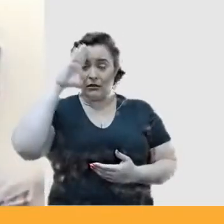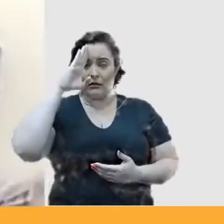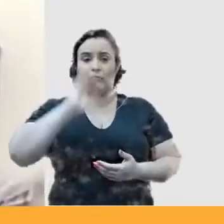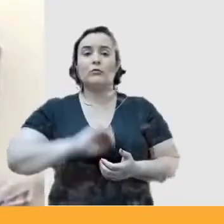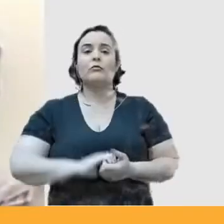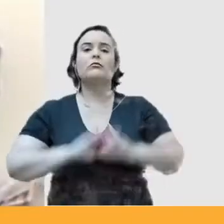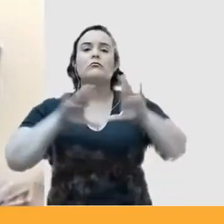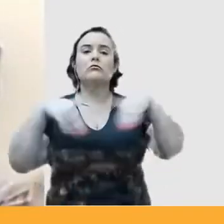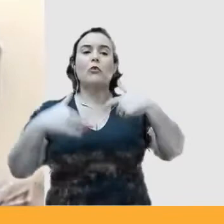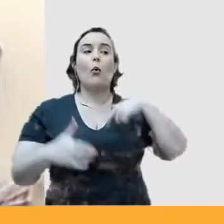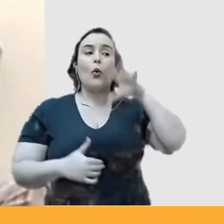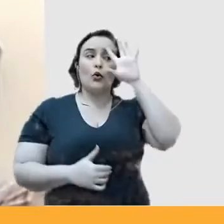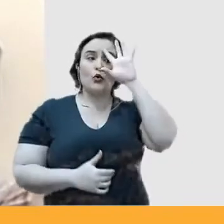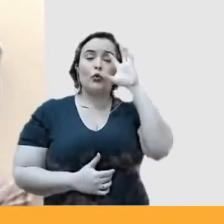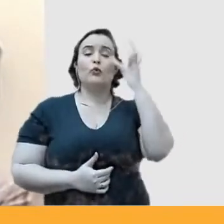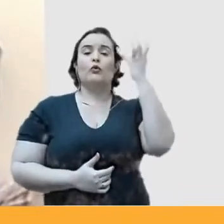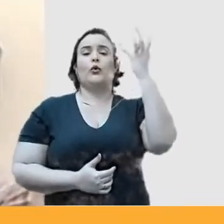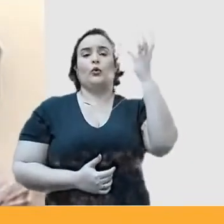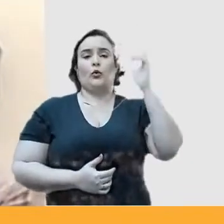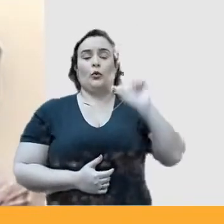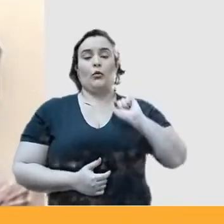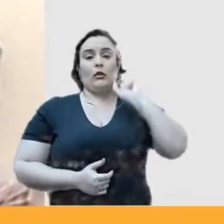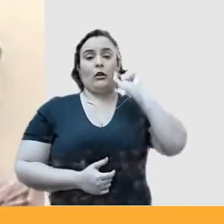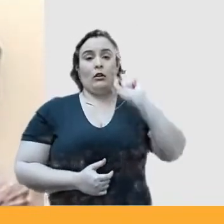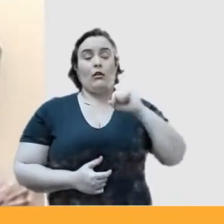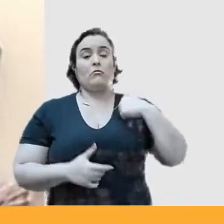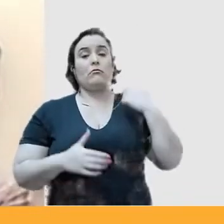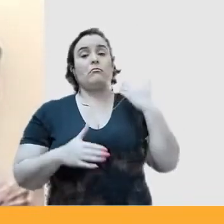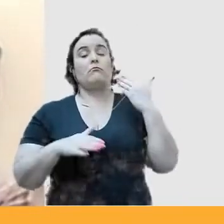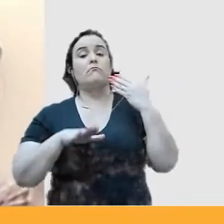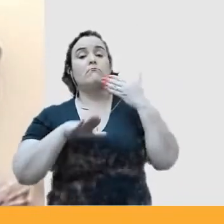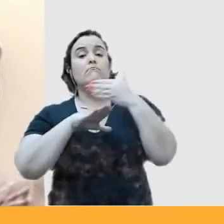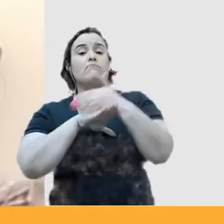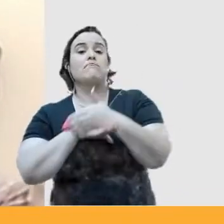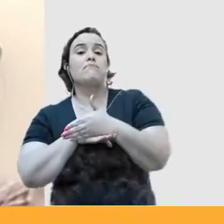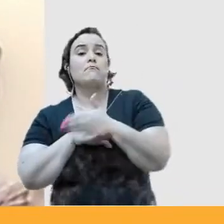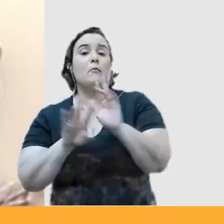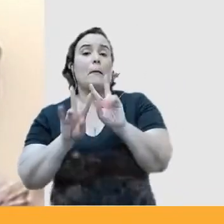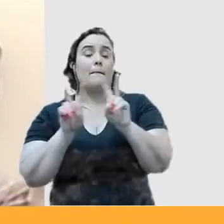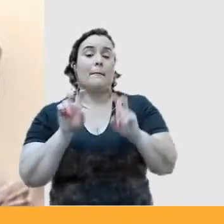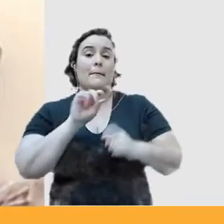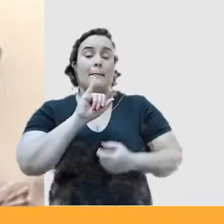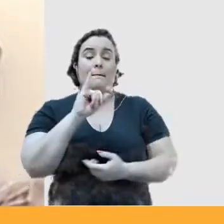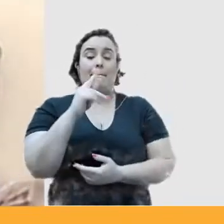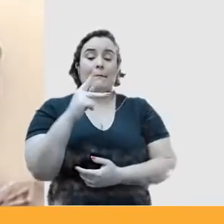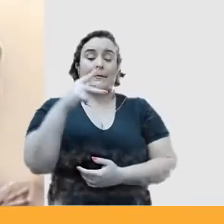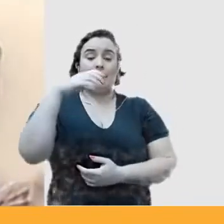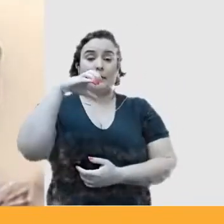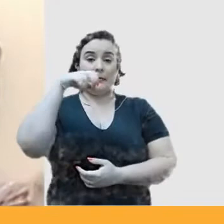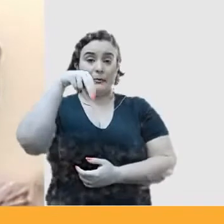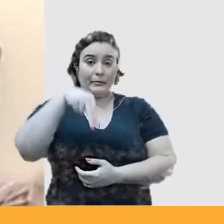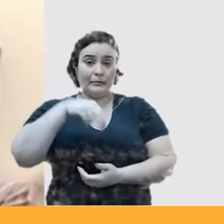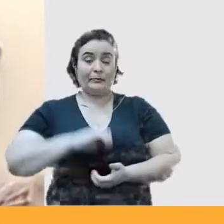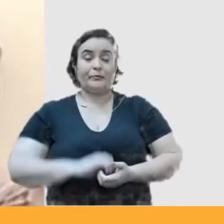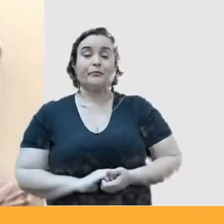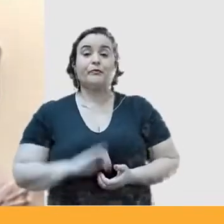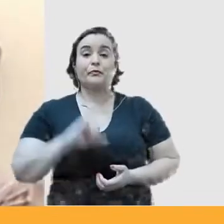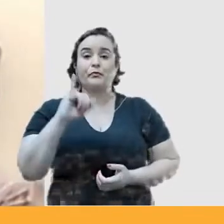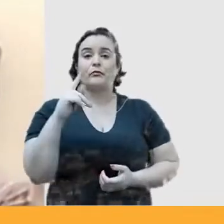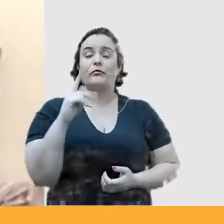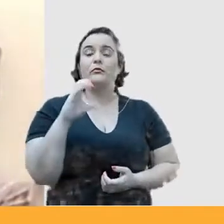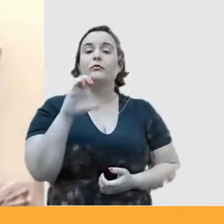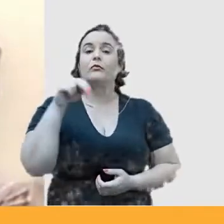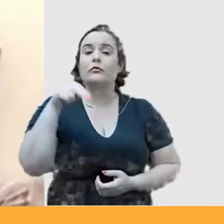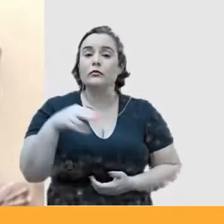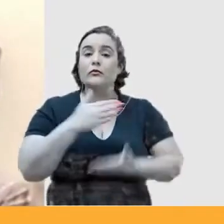fui, resolvi, entrei para a questão do IPCN. O IPCN começa ali, a